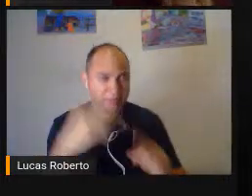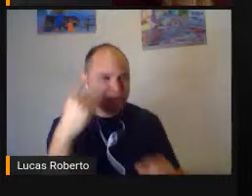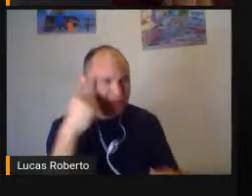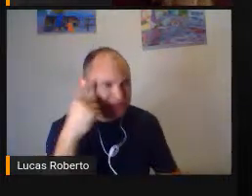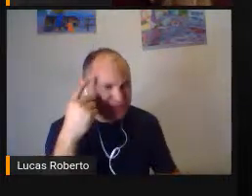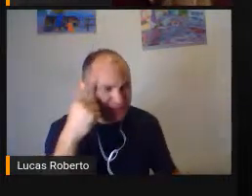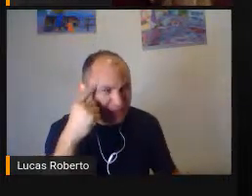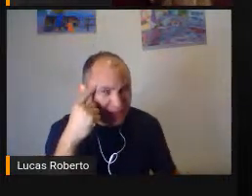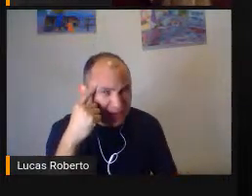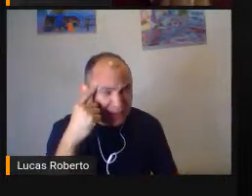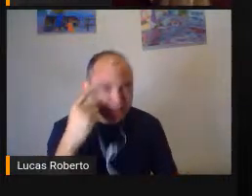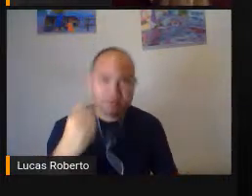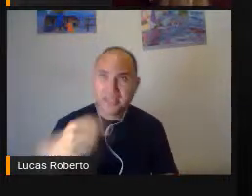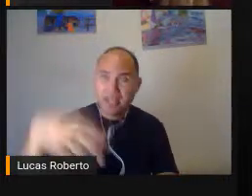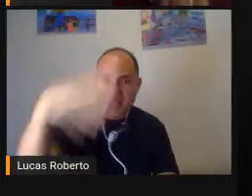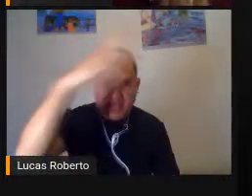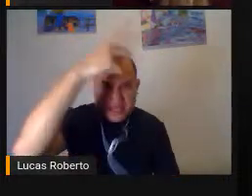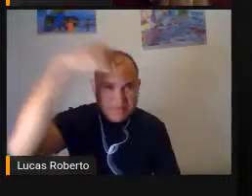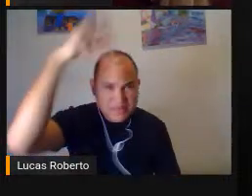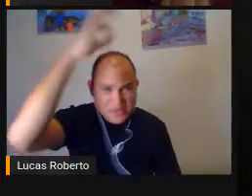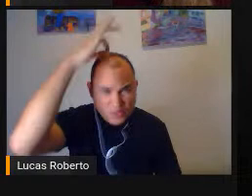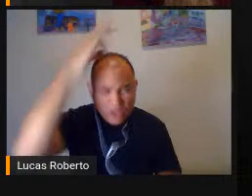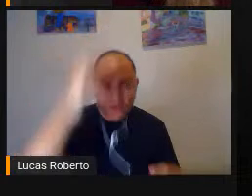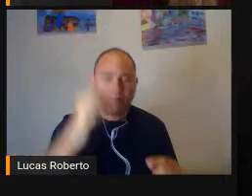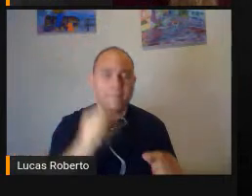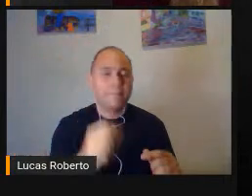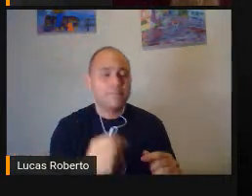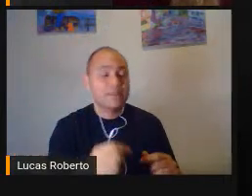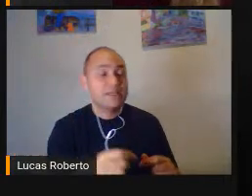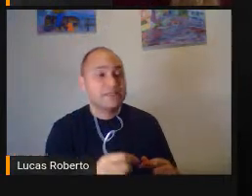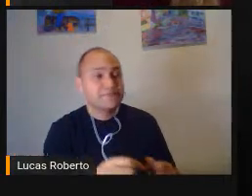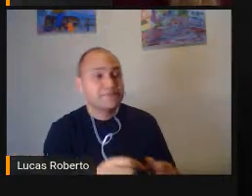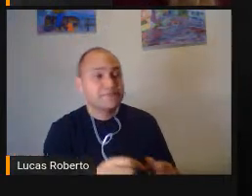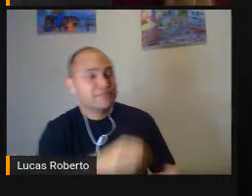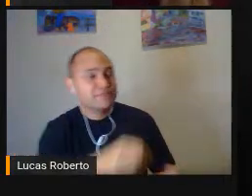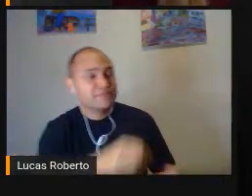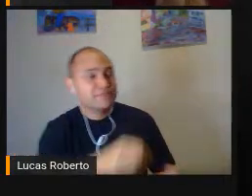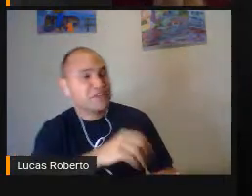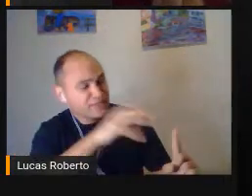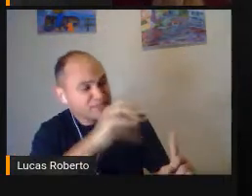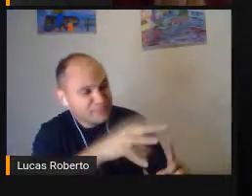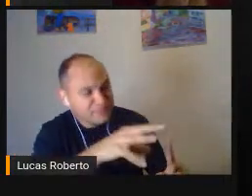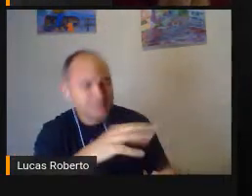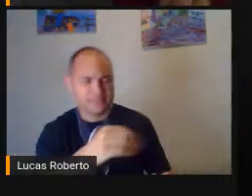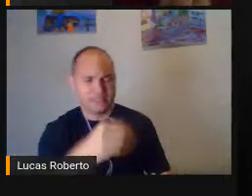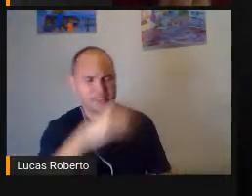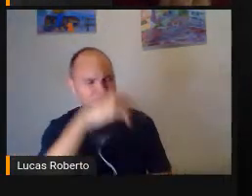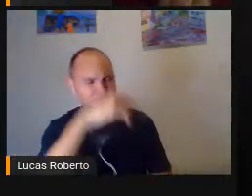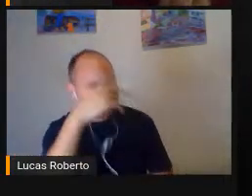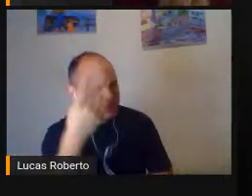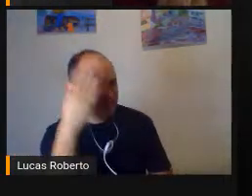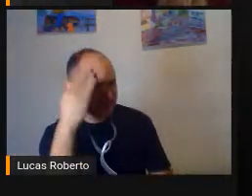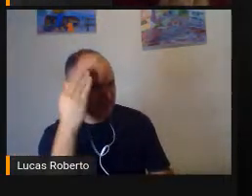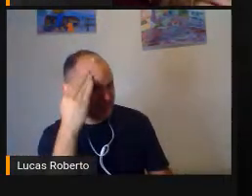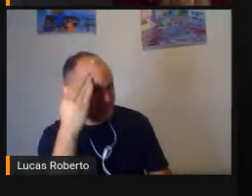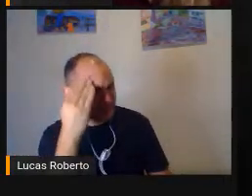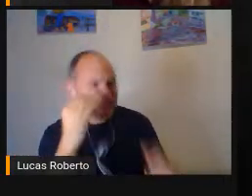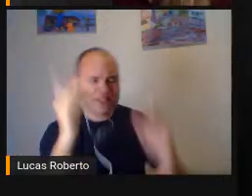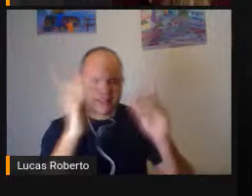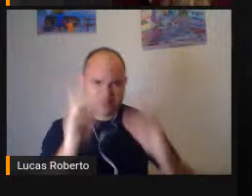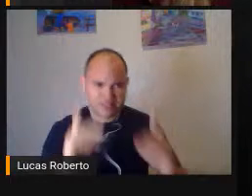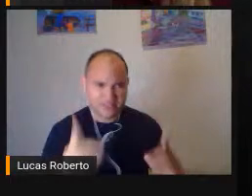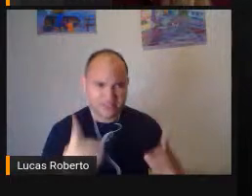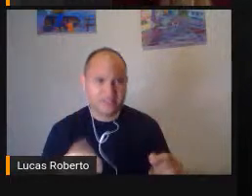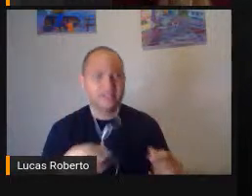Que muitas pessoas têm Da deficiência Ainda existe superdição Ainda existe a ideia de eleição